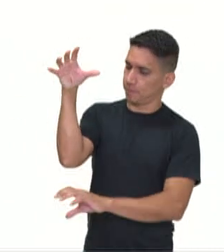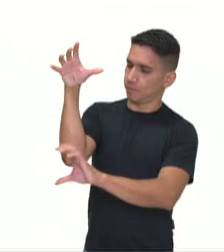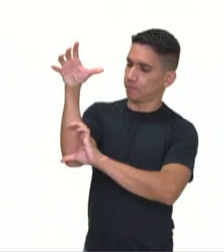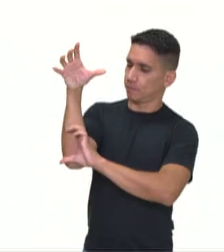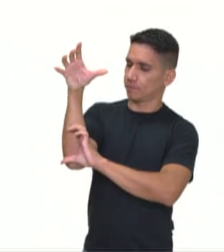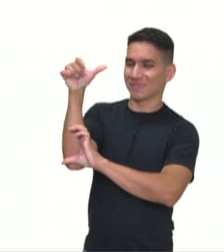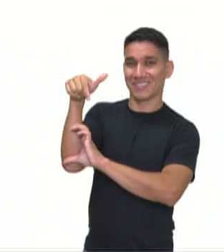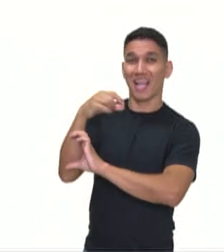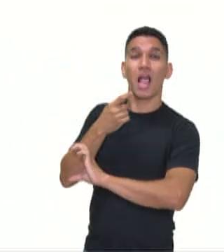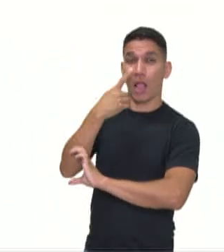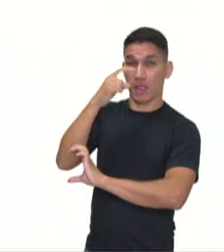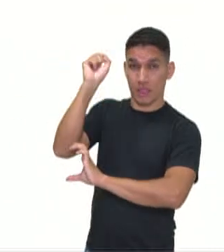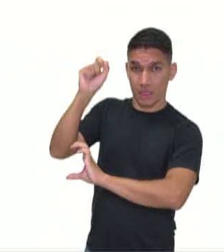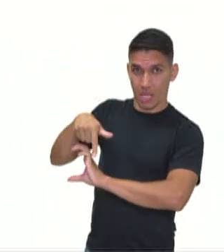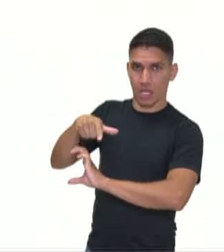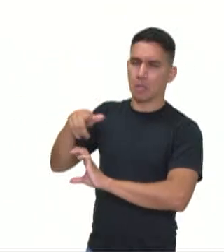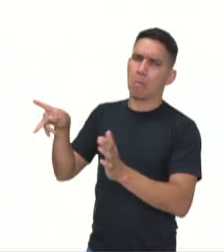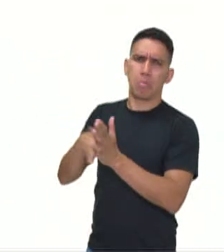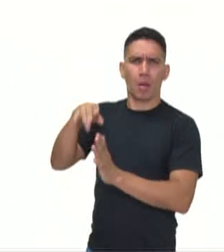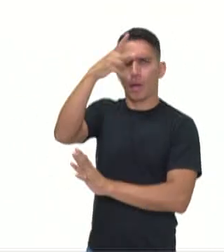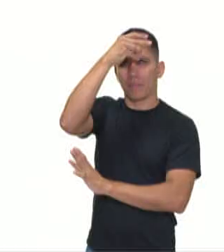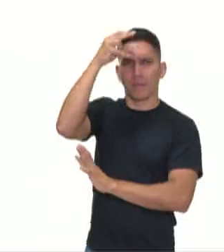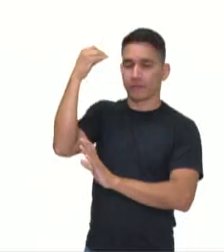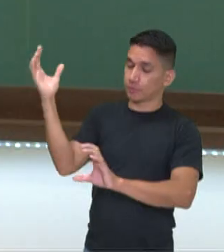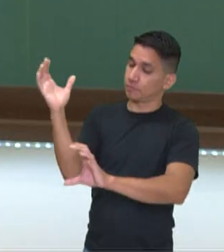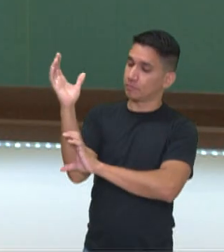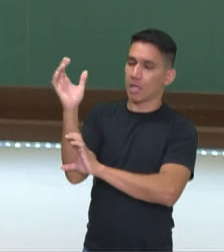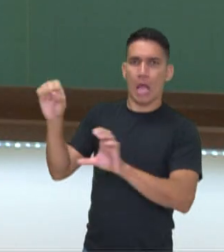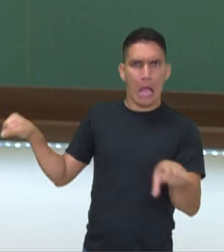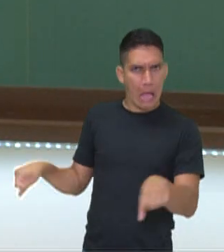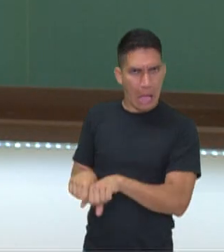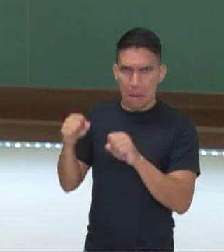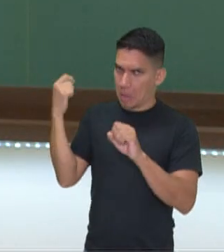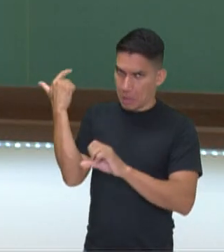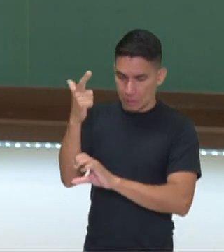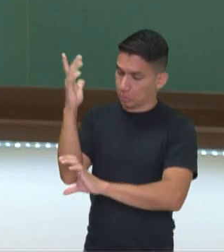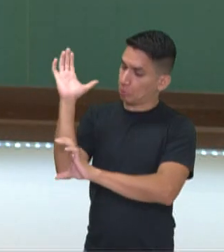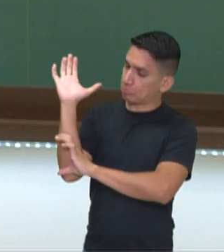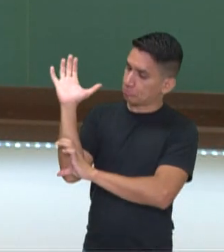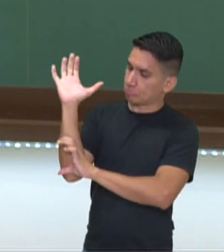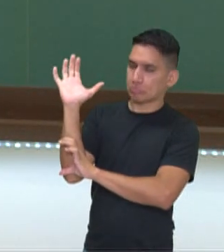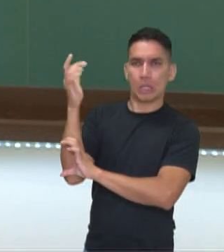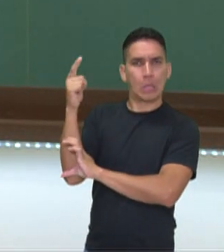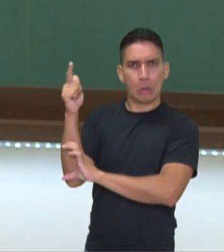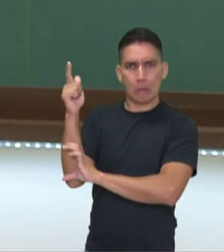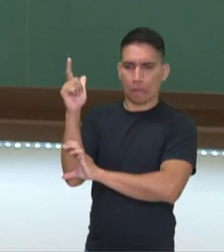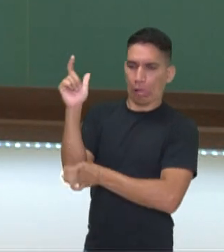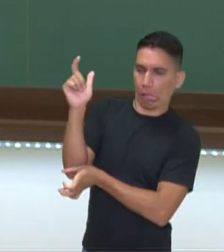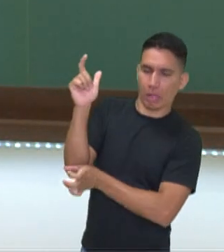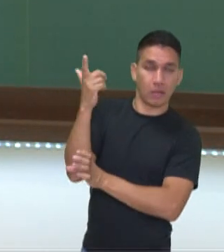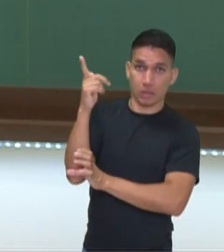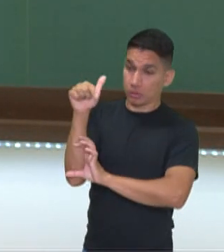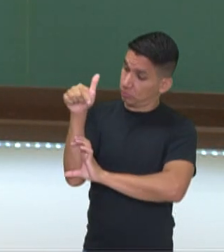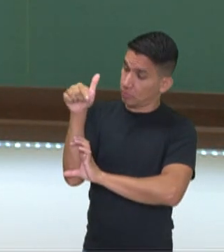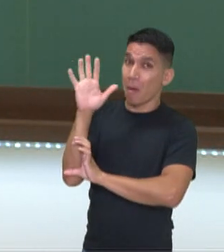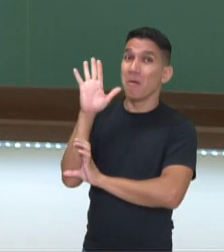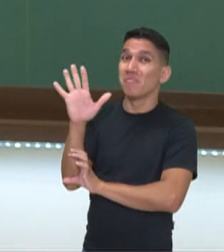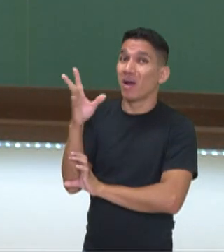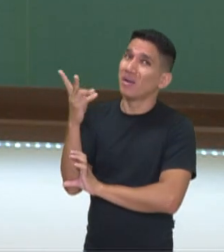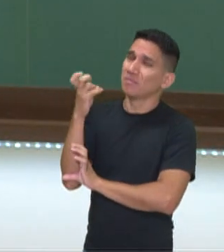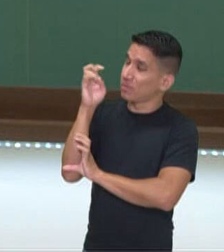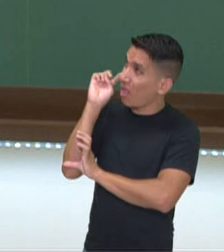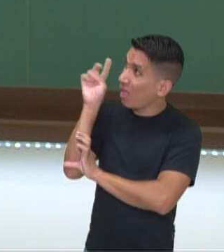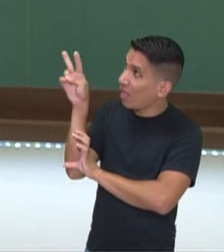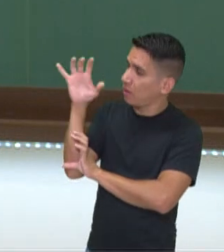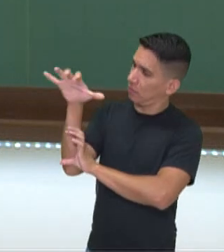posicionada aí de uma prefeitura, ela não está destruída, não está vandalizada, nada, mas o que nós temos